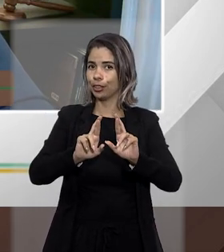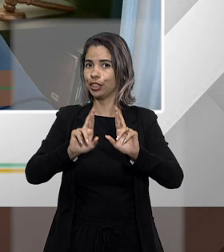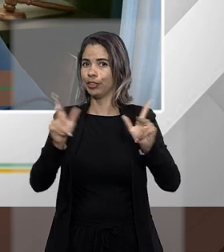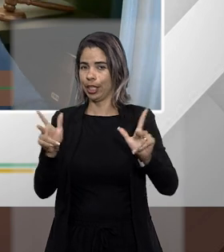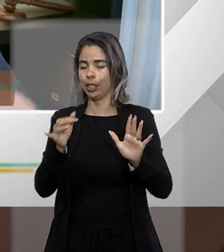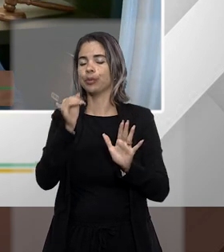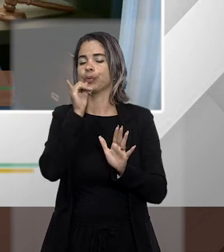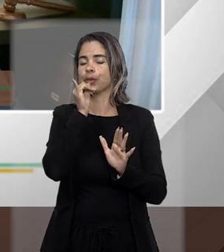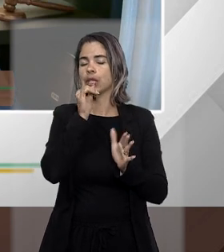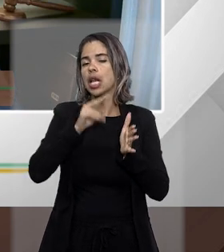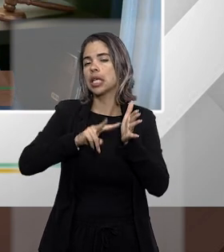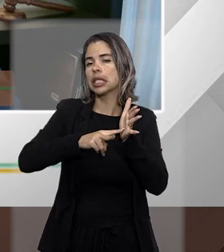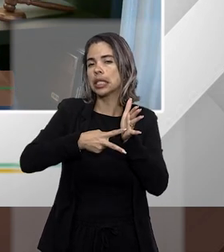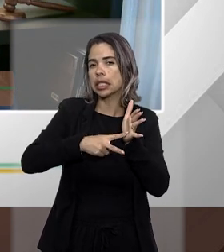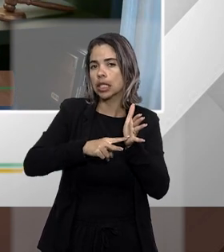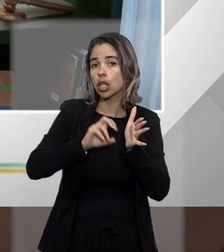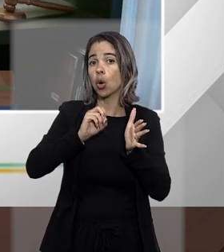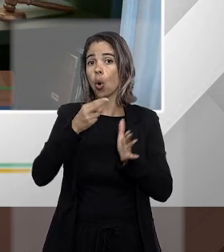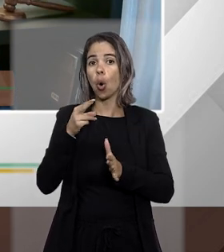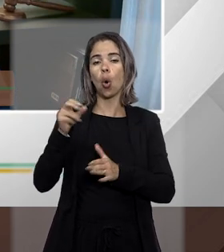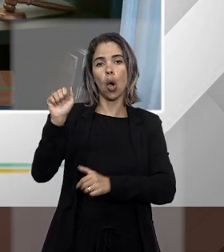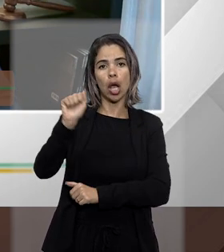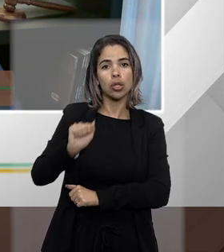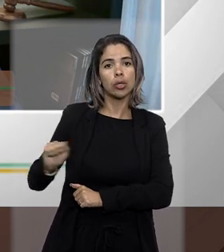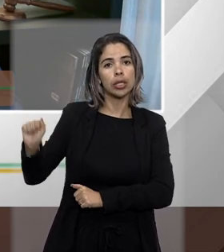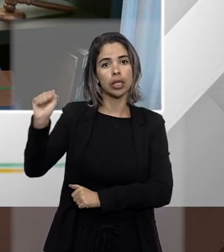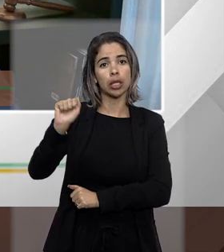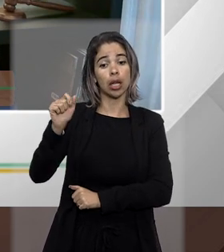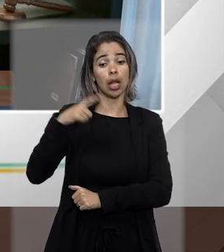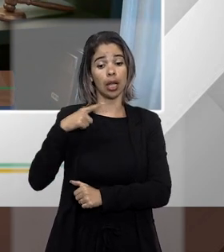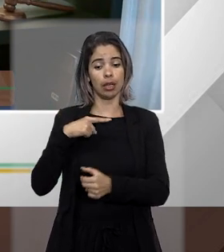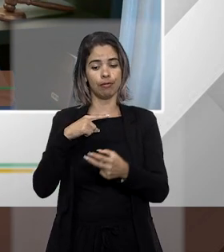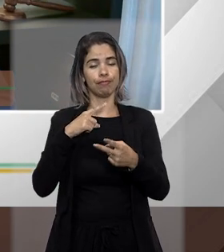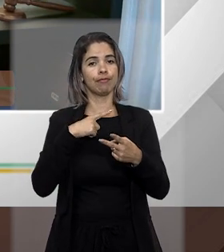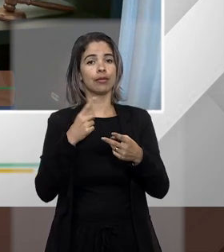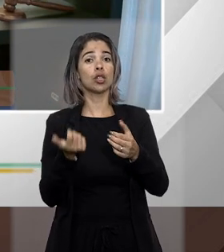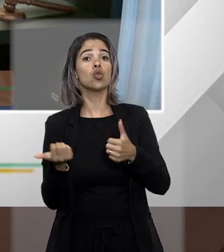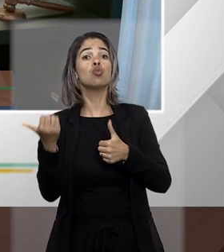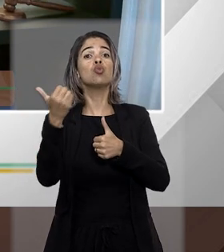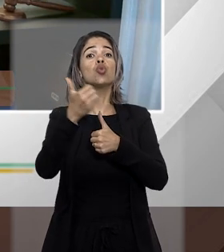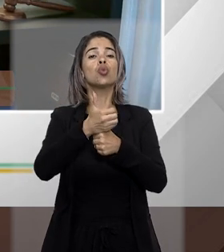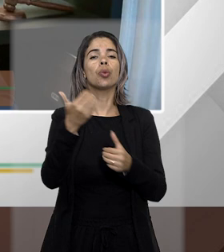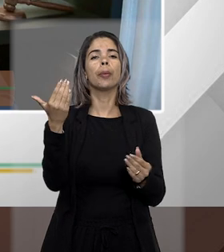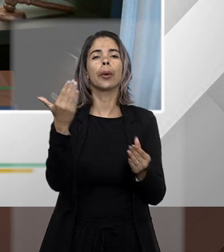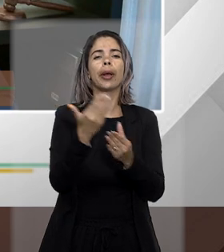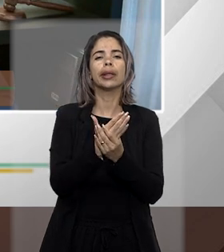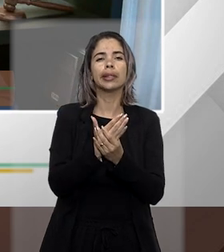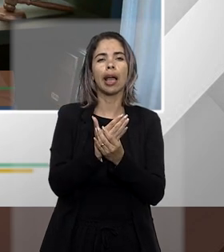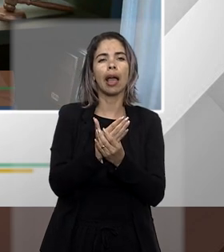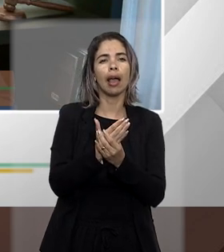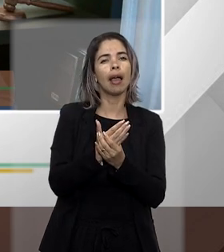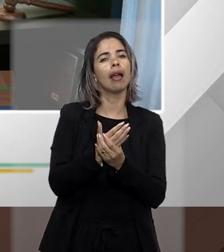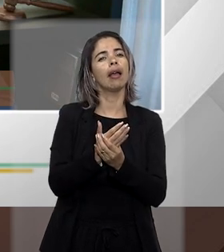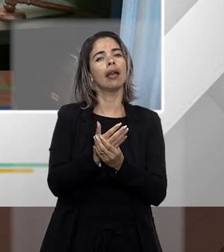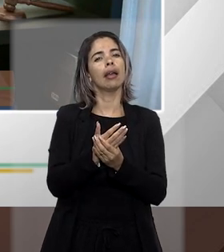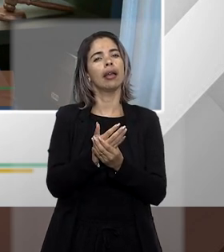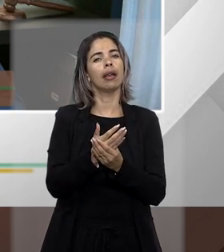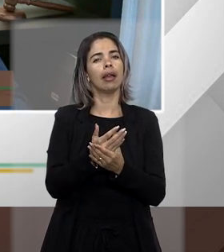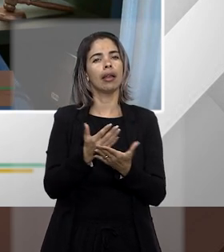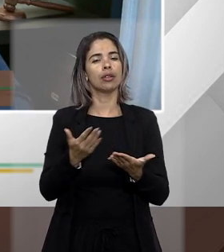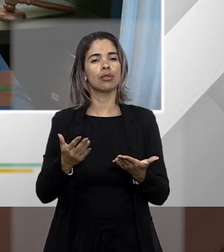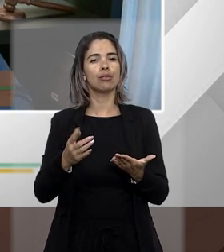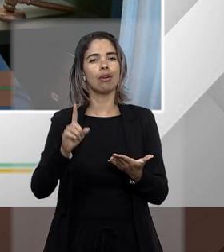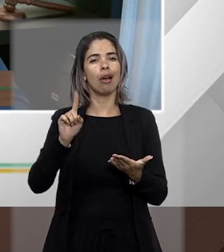ele substitui processualmente aquela as pessoas da sua categoria